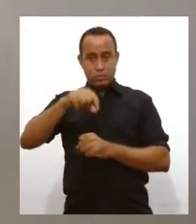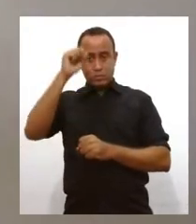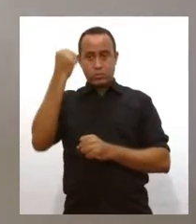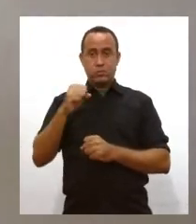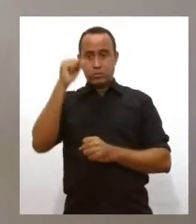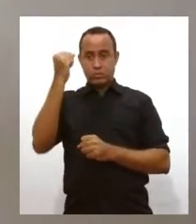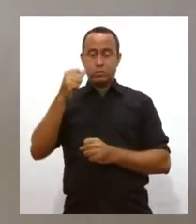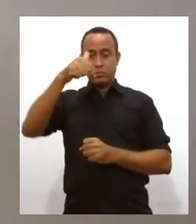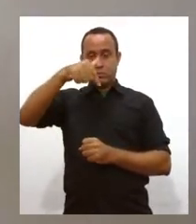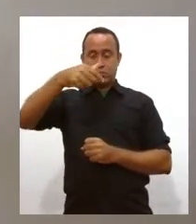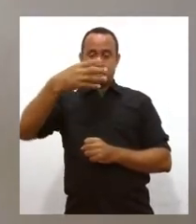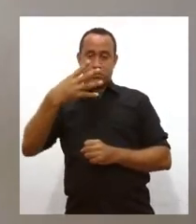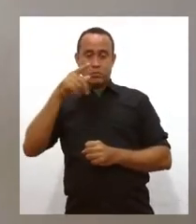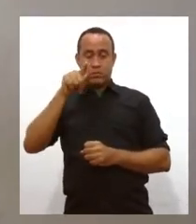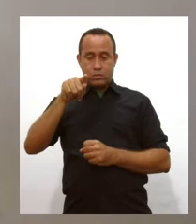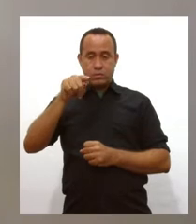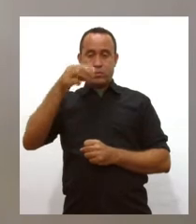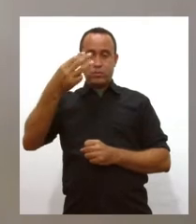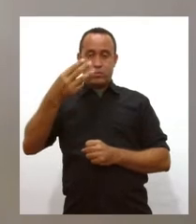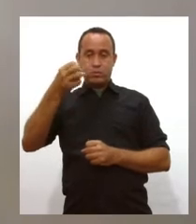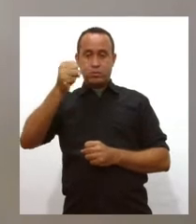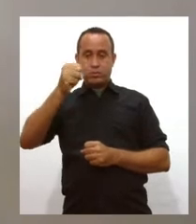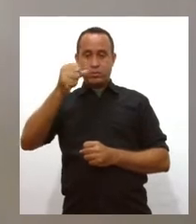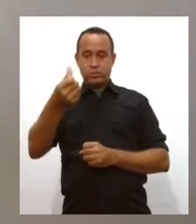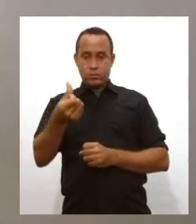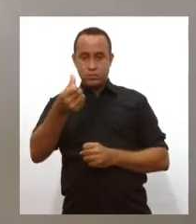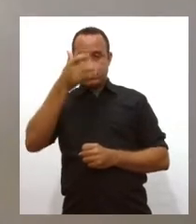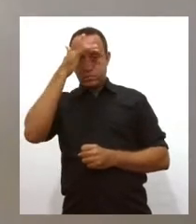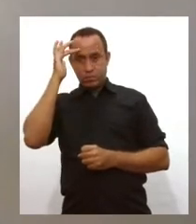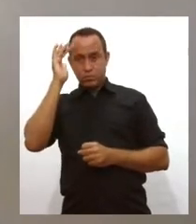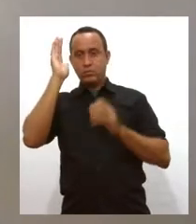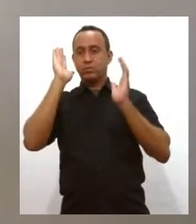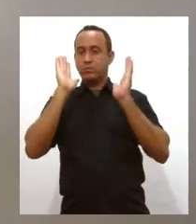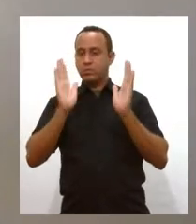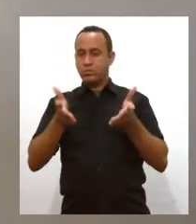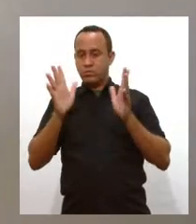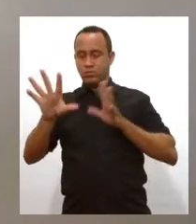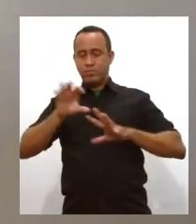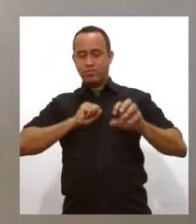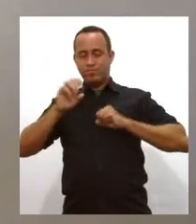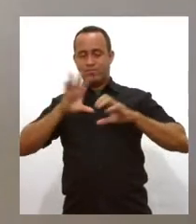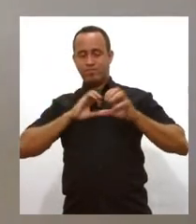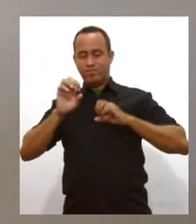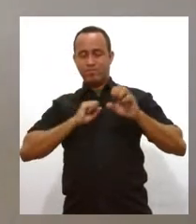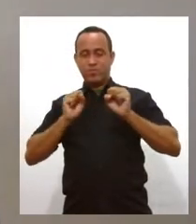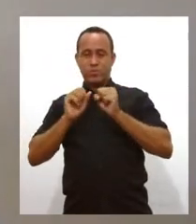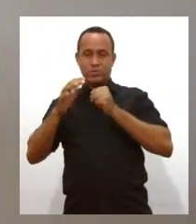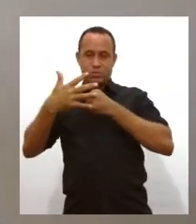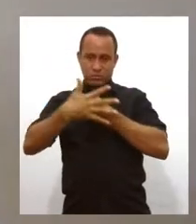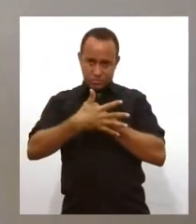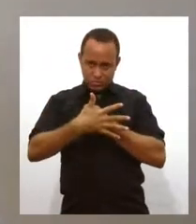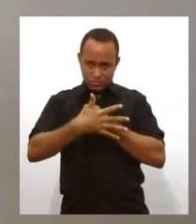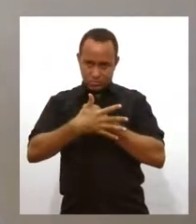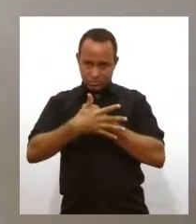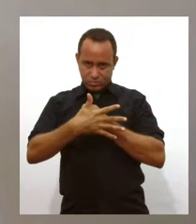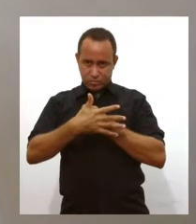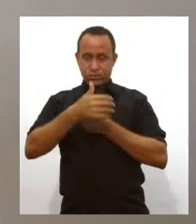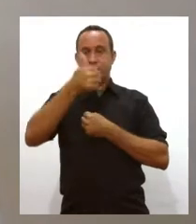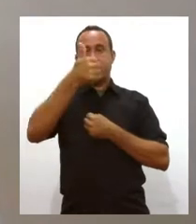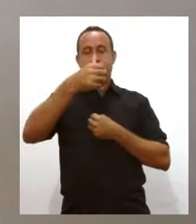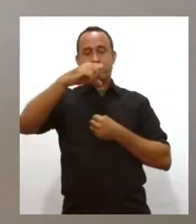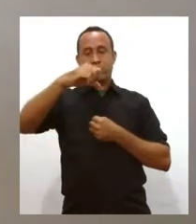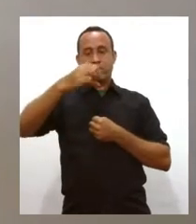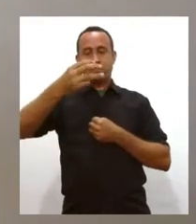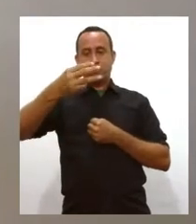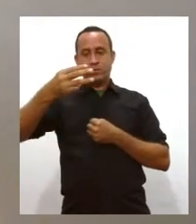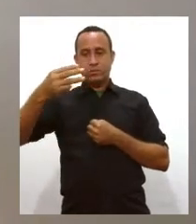74.386 pessoas que já foram infectadas com a Covid-19. 1.933